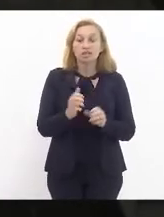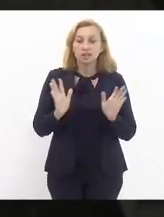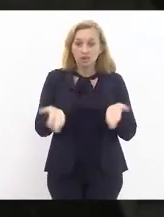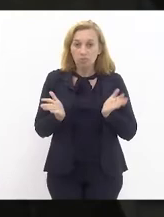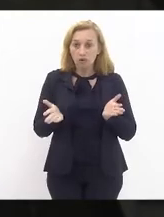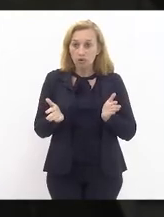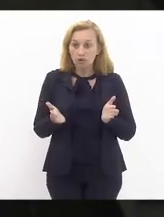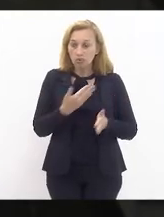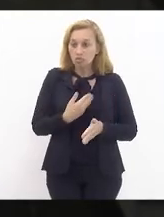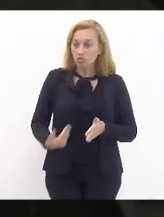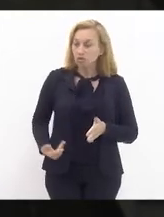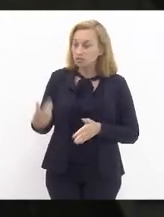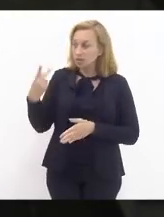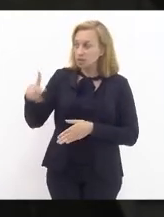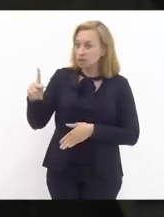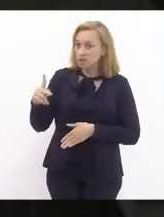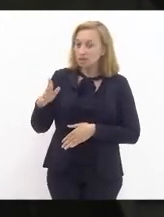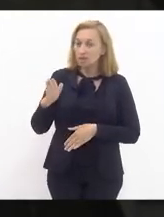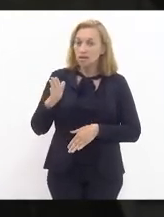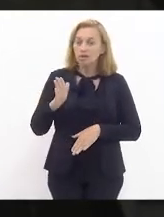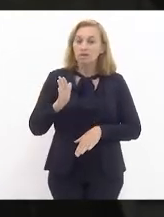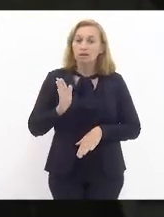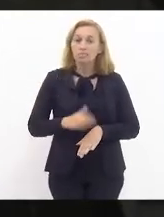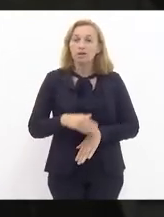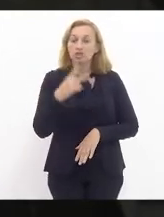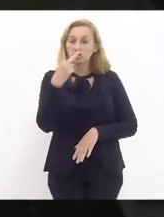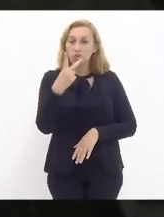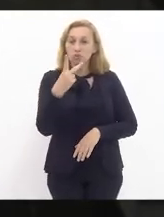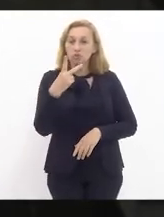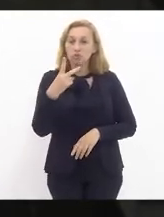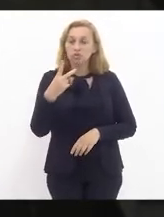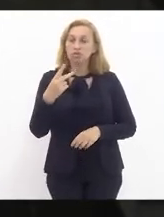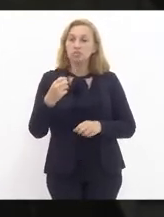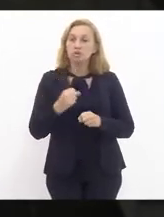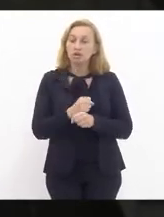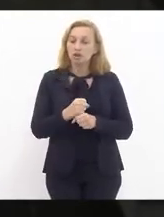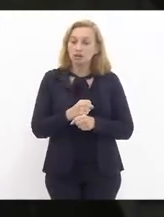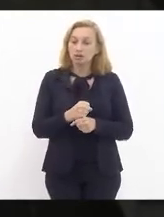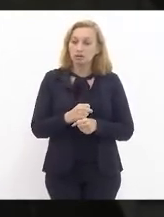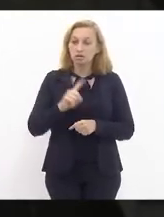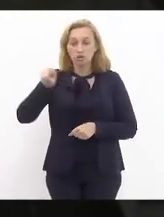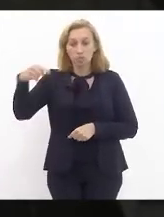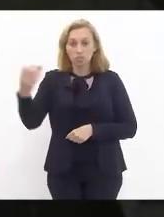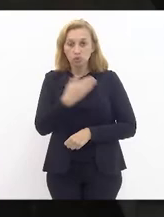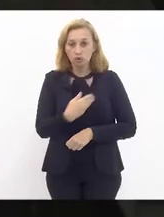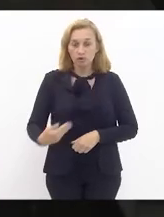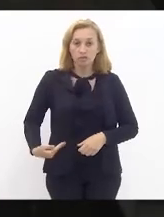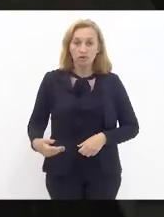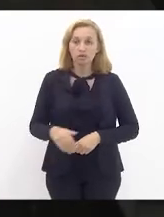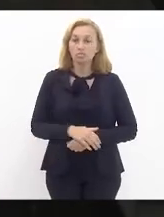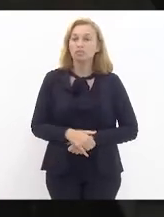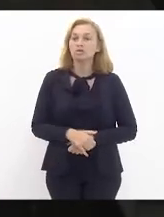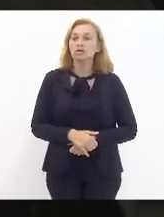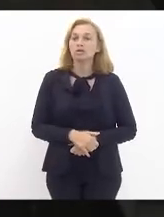dele e, quiçá, os dois outros anos de outro governante